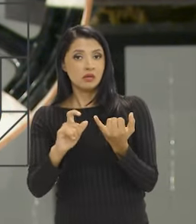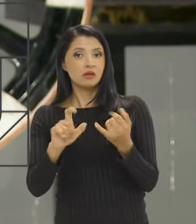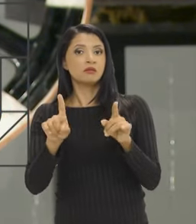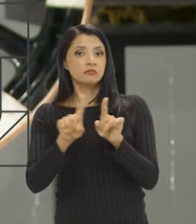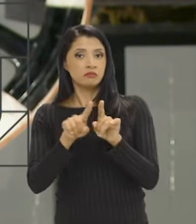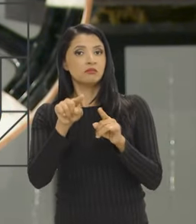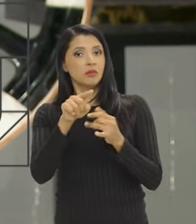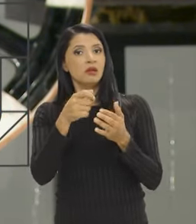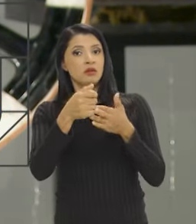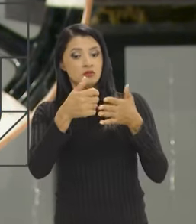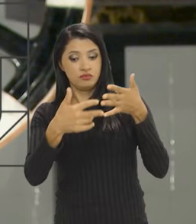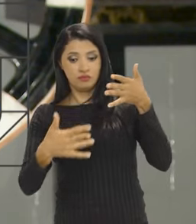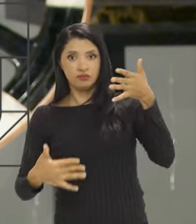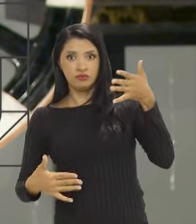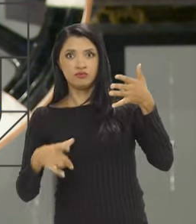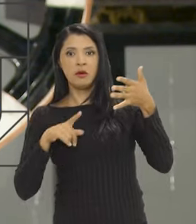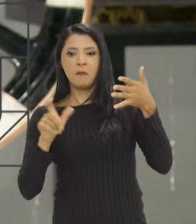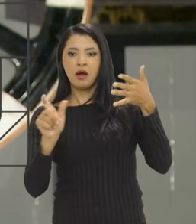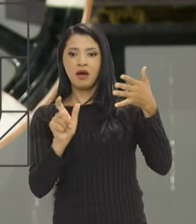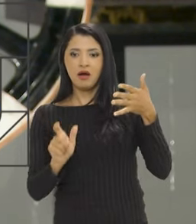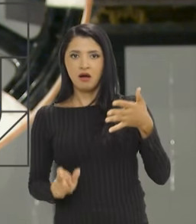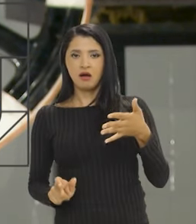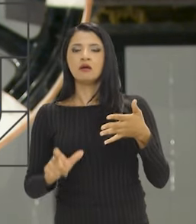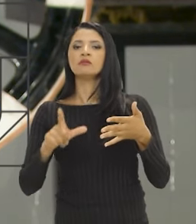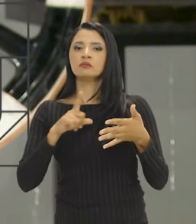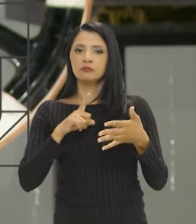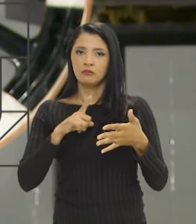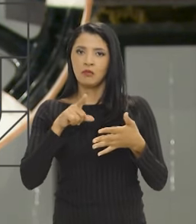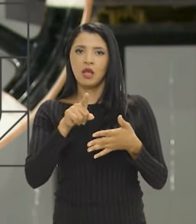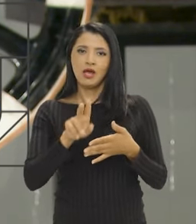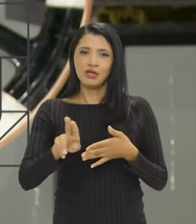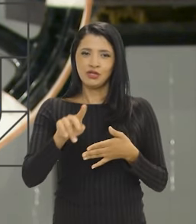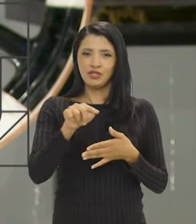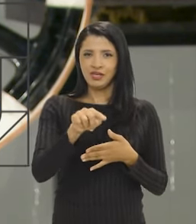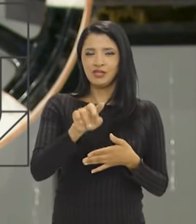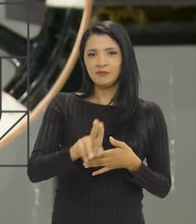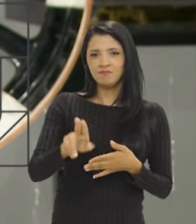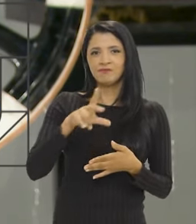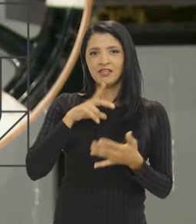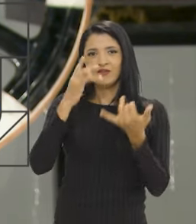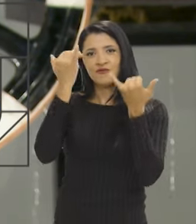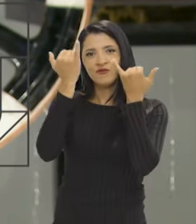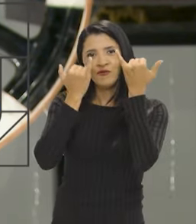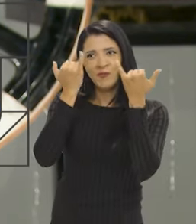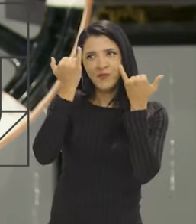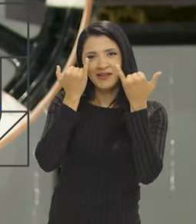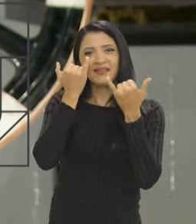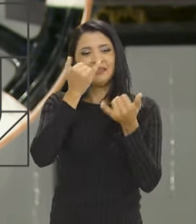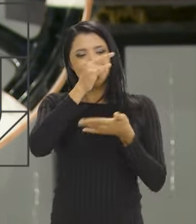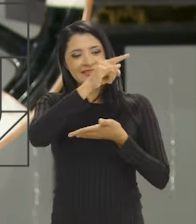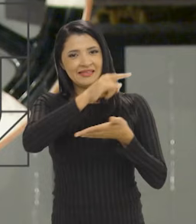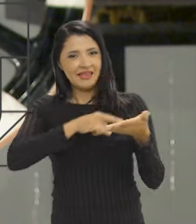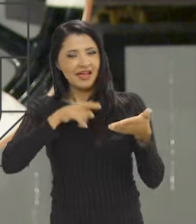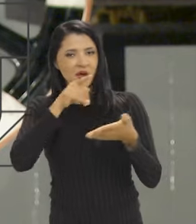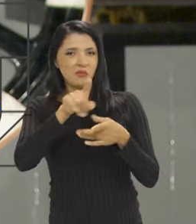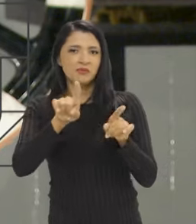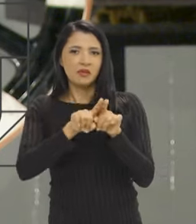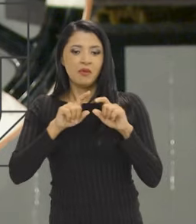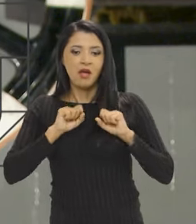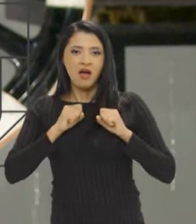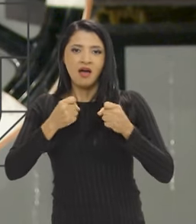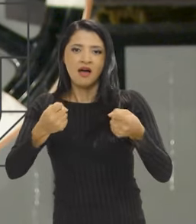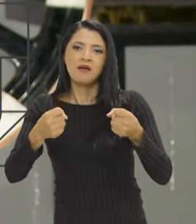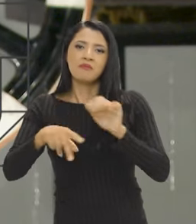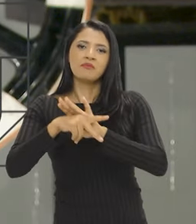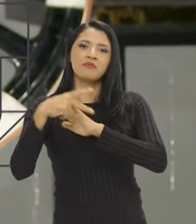Instagram bastante ativo, por meio do qual a gente não só tem notícia do acervo, mas das